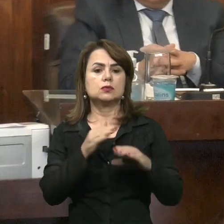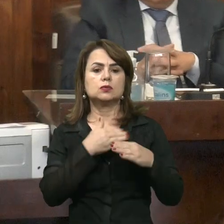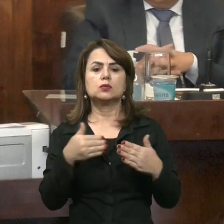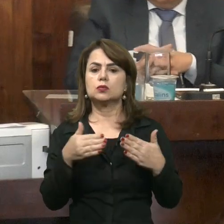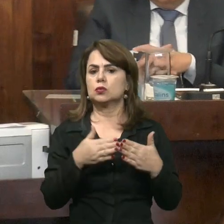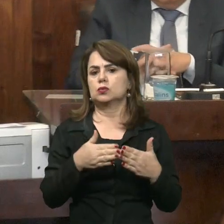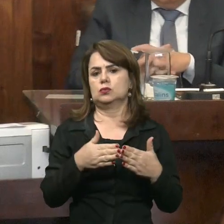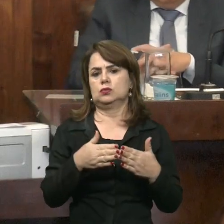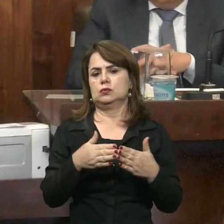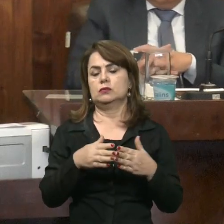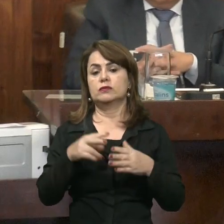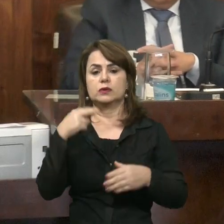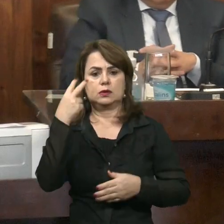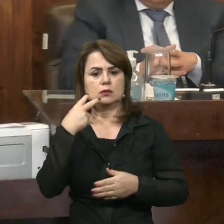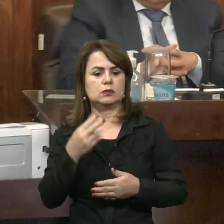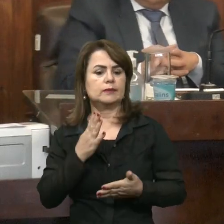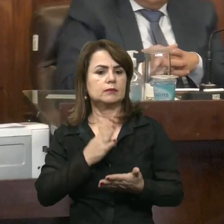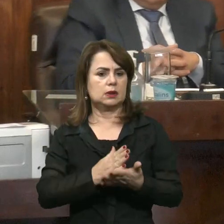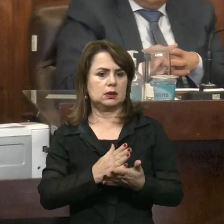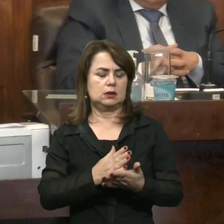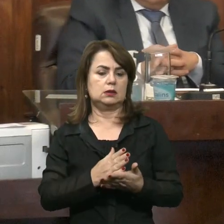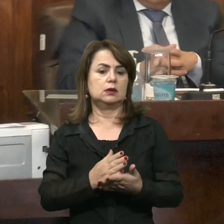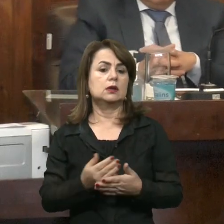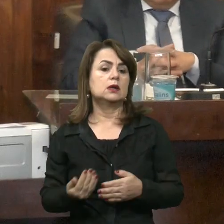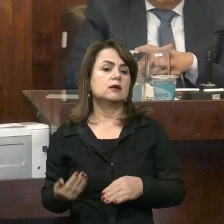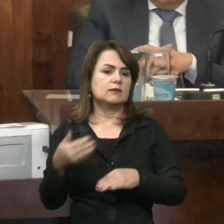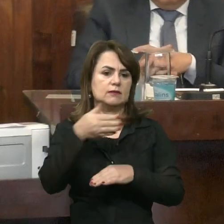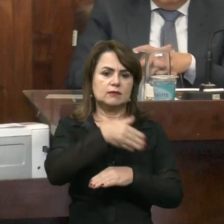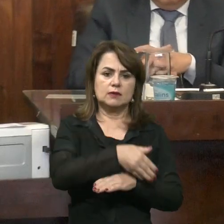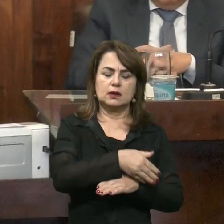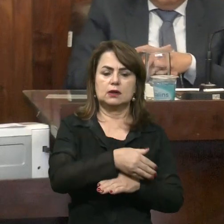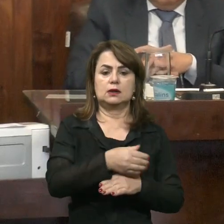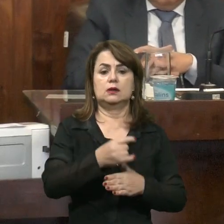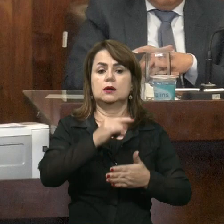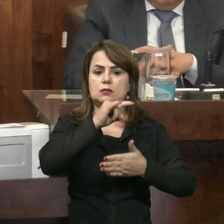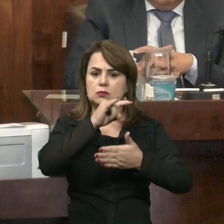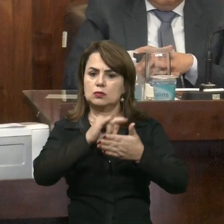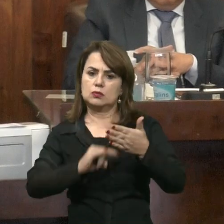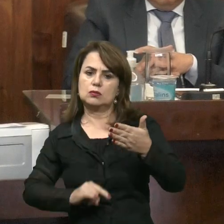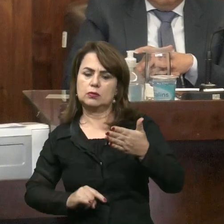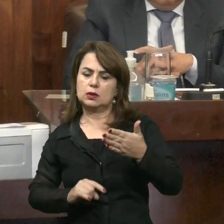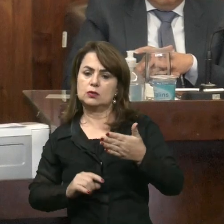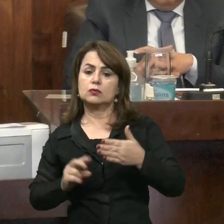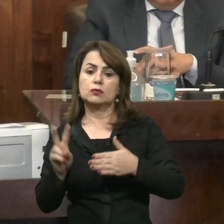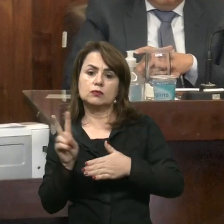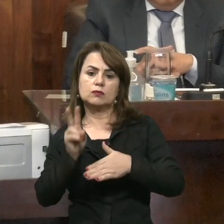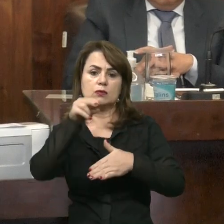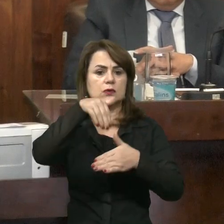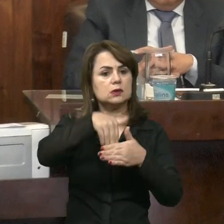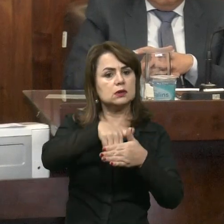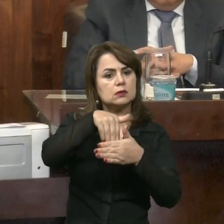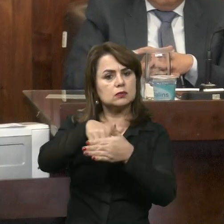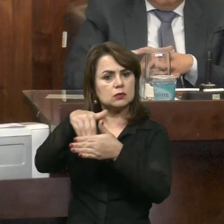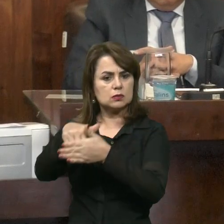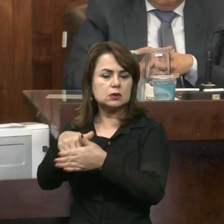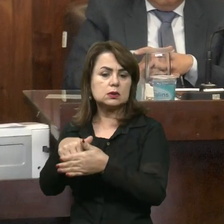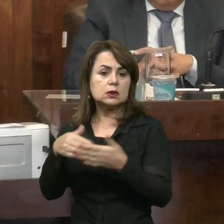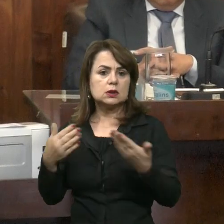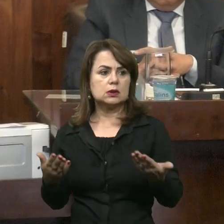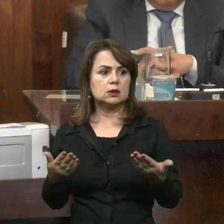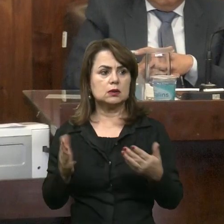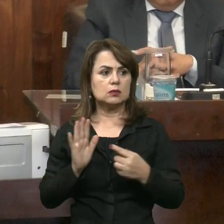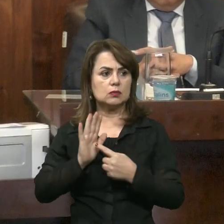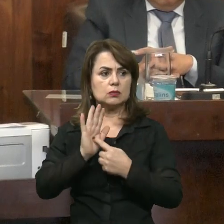Para Tudo Que Está Fazendo E Vem Dar Os Seus Pareceres Para Liberar Os Projetos Os Vereadores Vem Fazem As Votações Enfim Então Para Deixar Isso Bem Claro